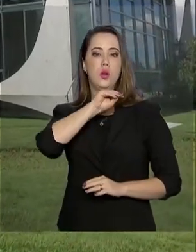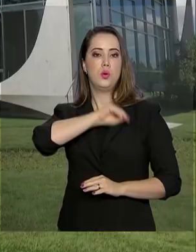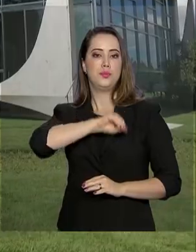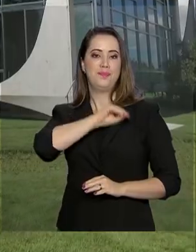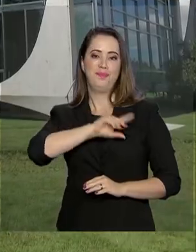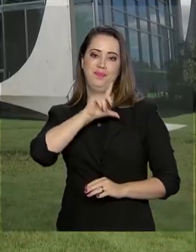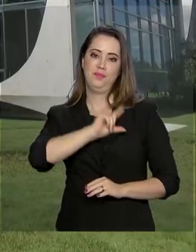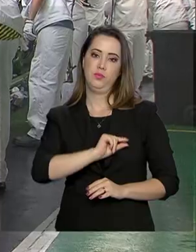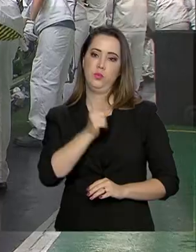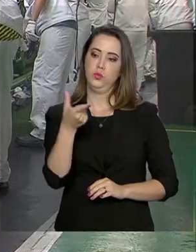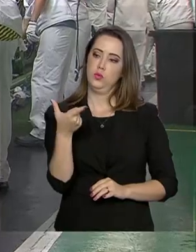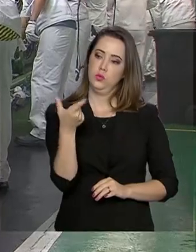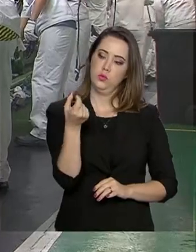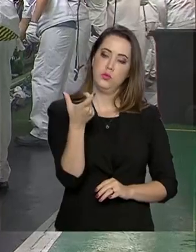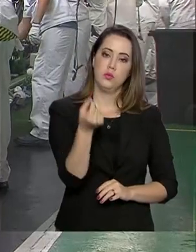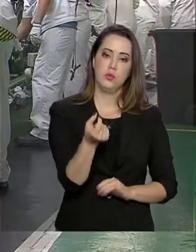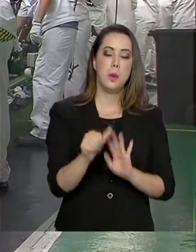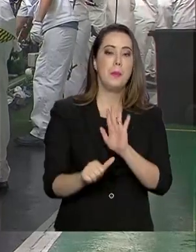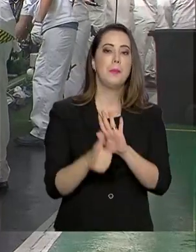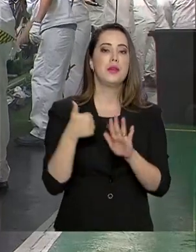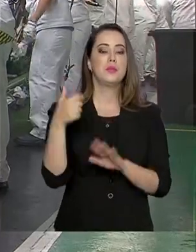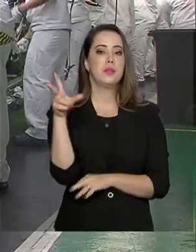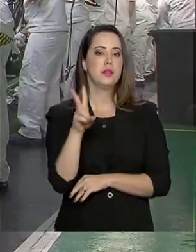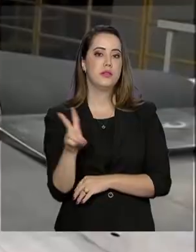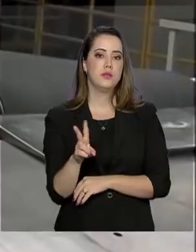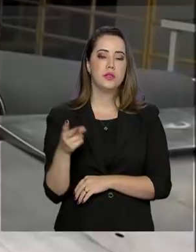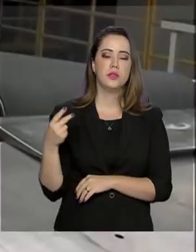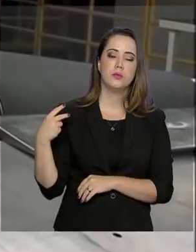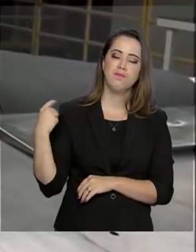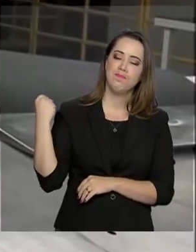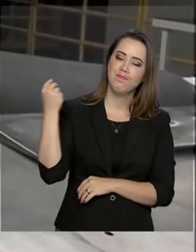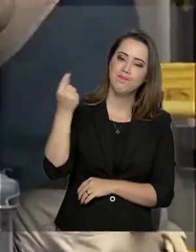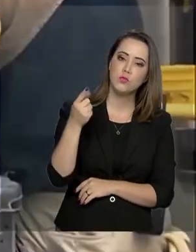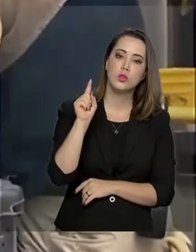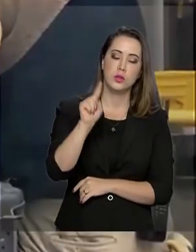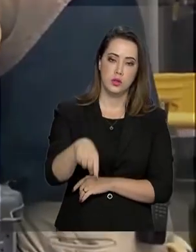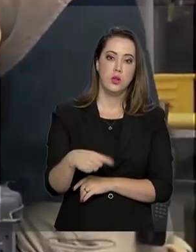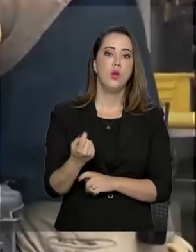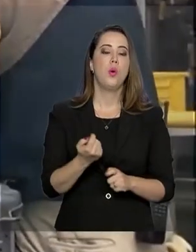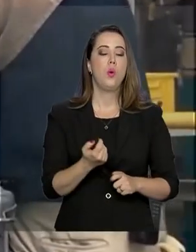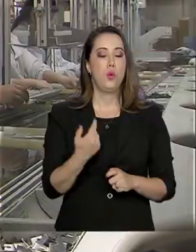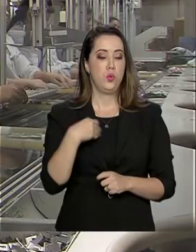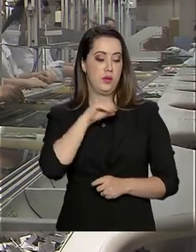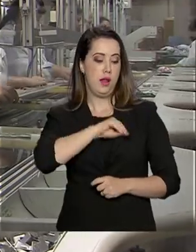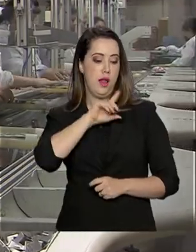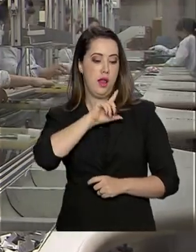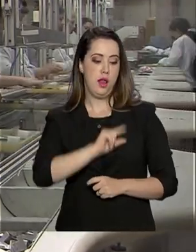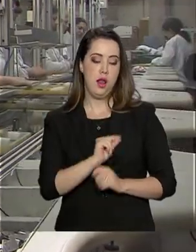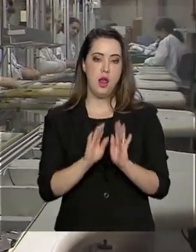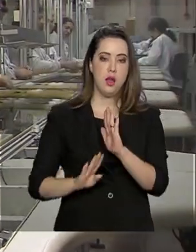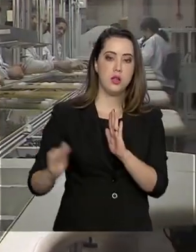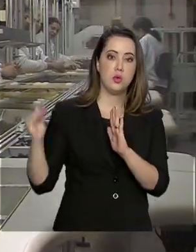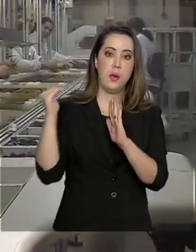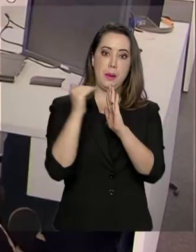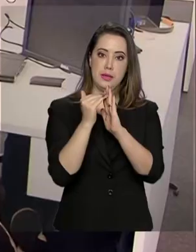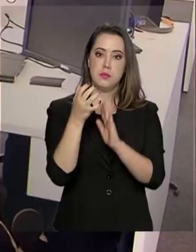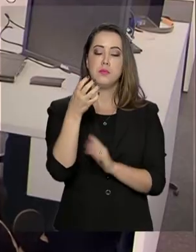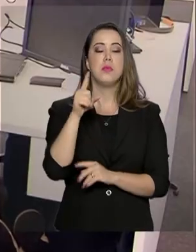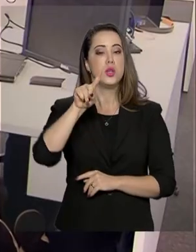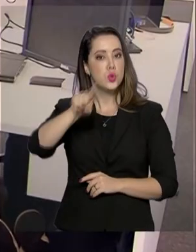para 2020. Pela primeira vez na história, o salário mínimo vai ultrapassar a faixa de R$.000.